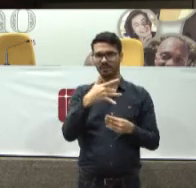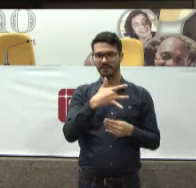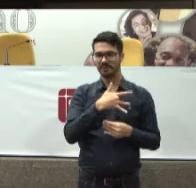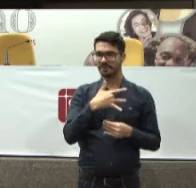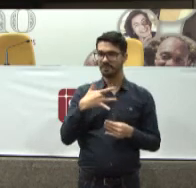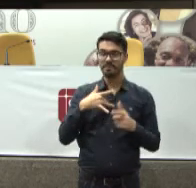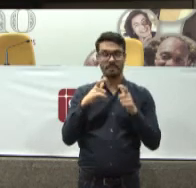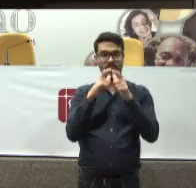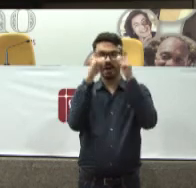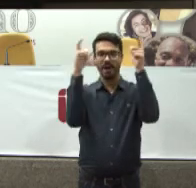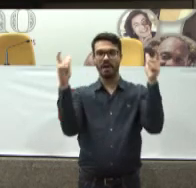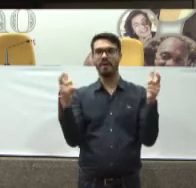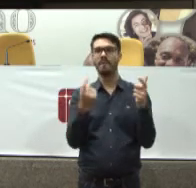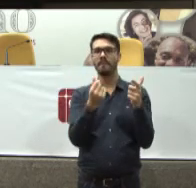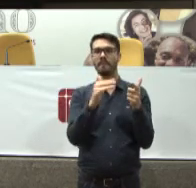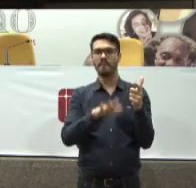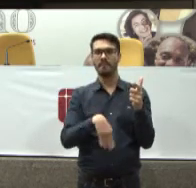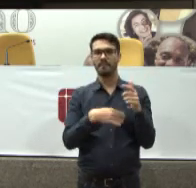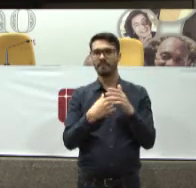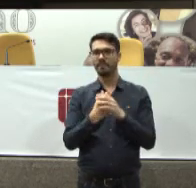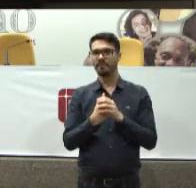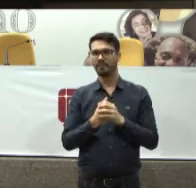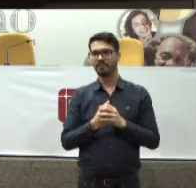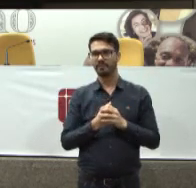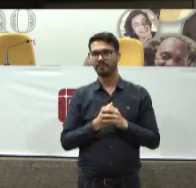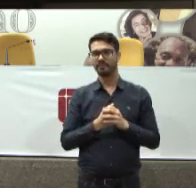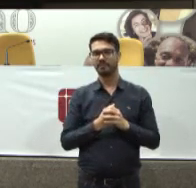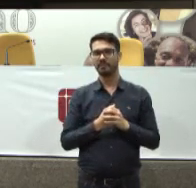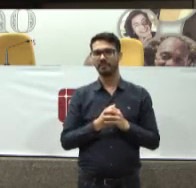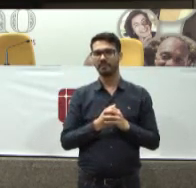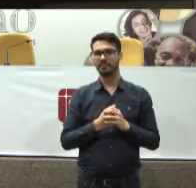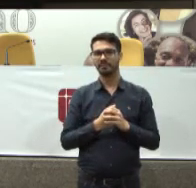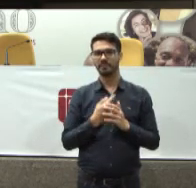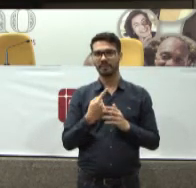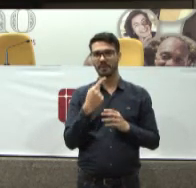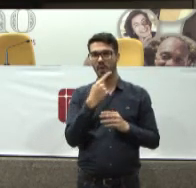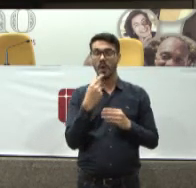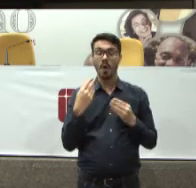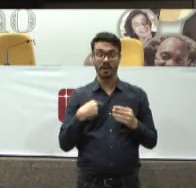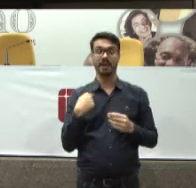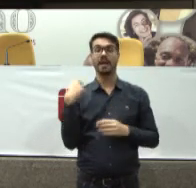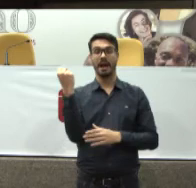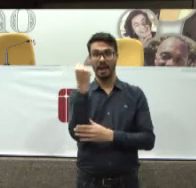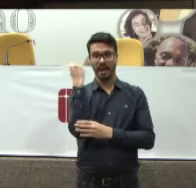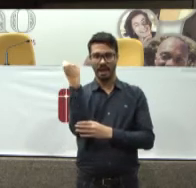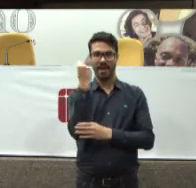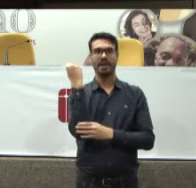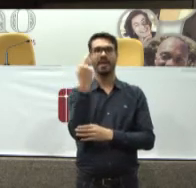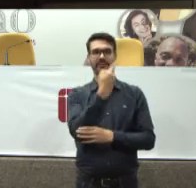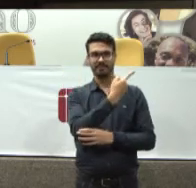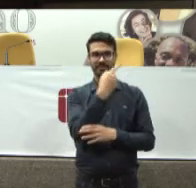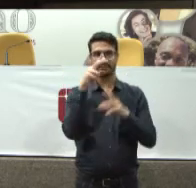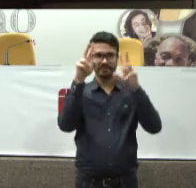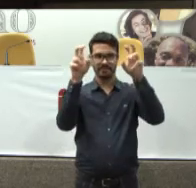Planos de Brasília Tem lá uma promoção Black Friday Dos planos de saúde Olha o ponto Que a gente chegou De